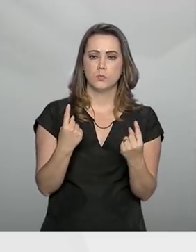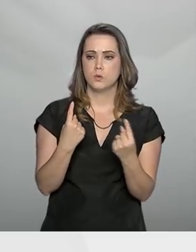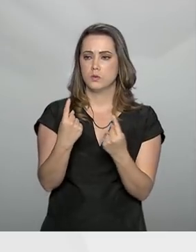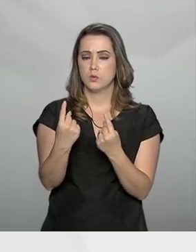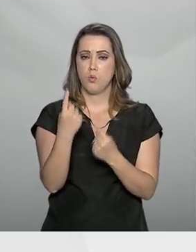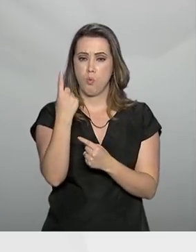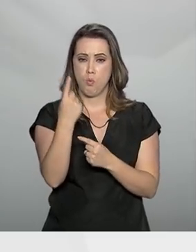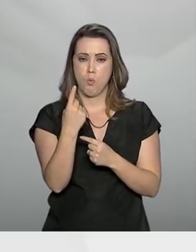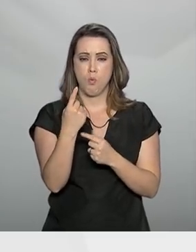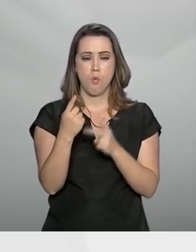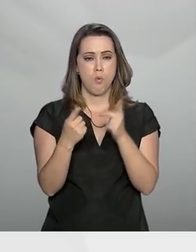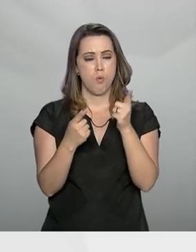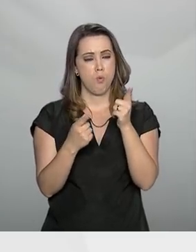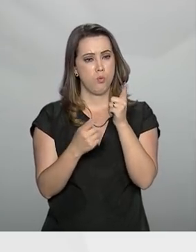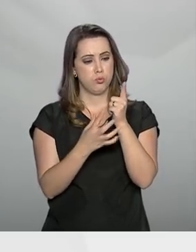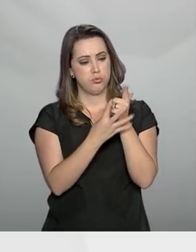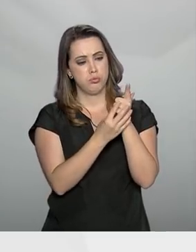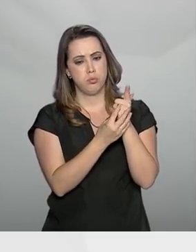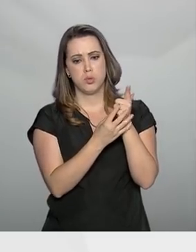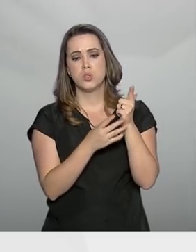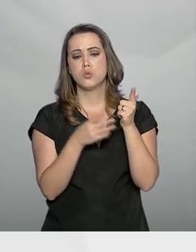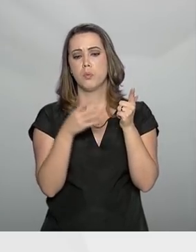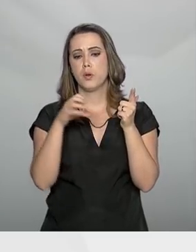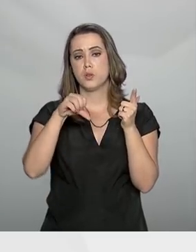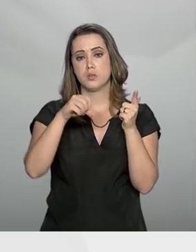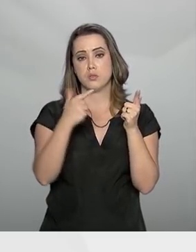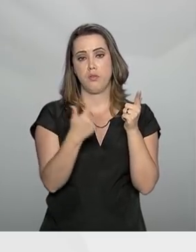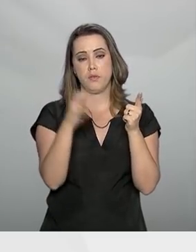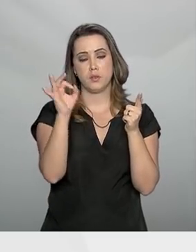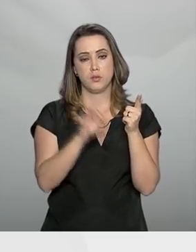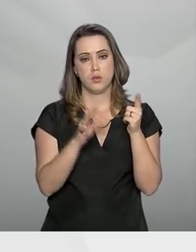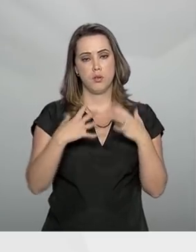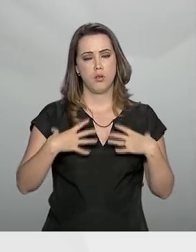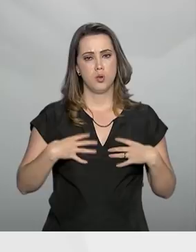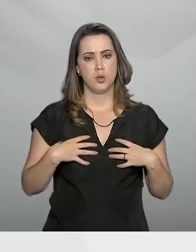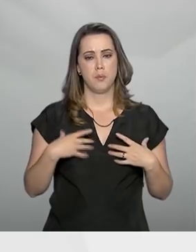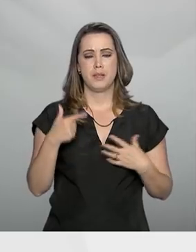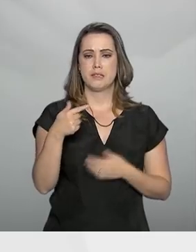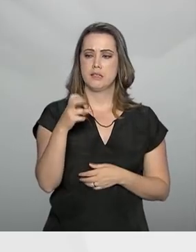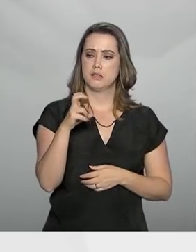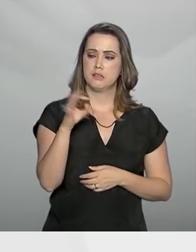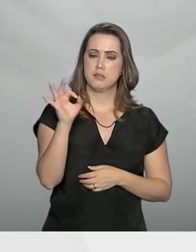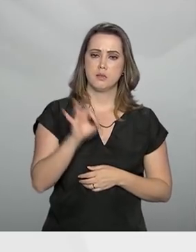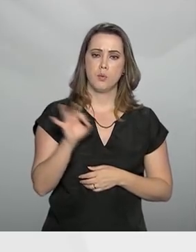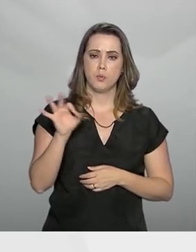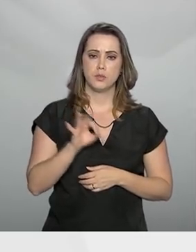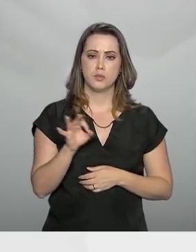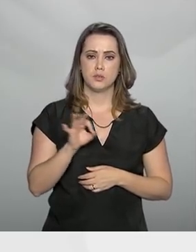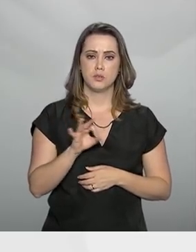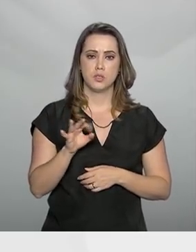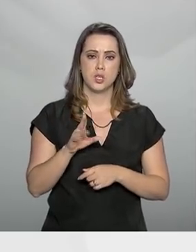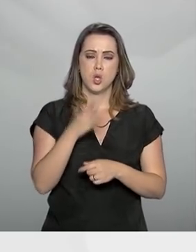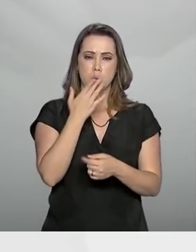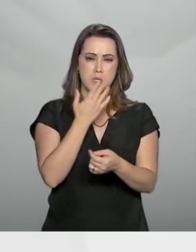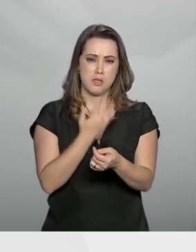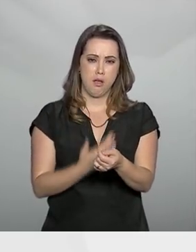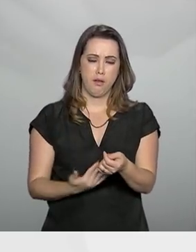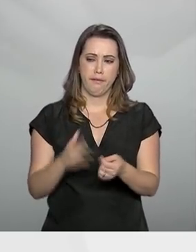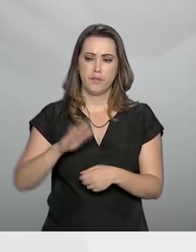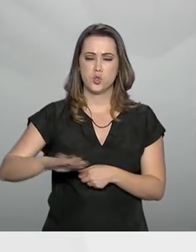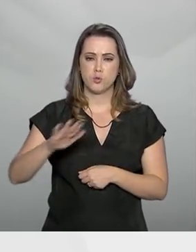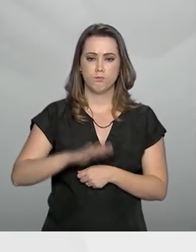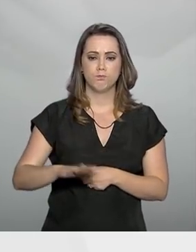No de próstata, chega a 92%. No de mama, 75%. Na leucemia infantil,